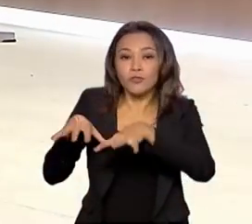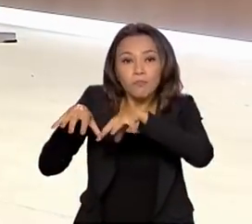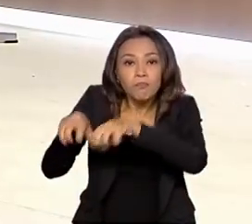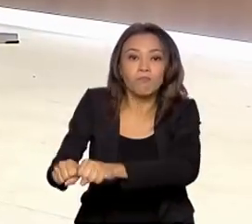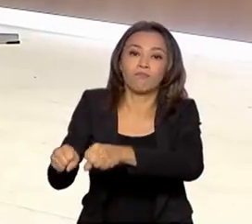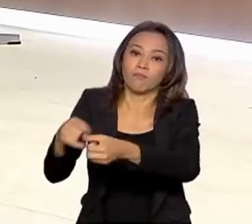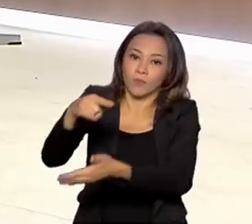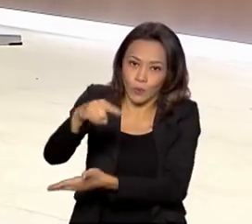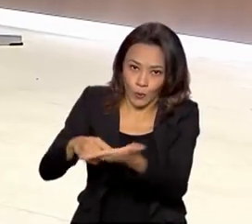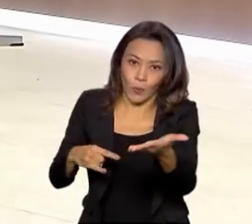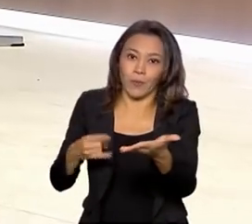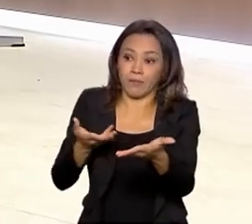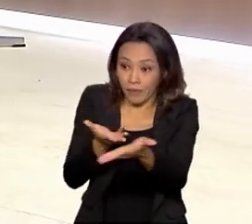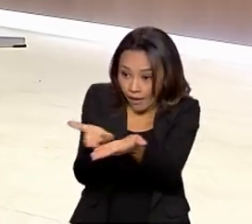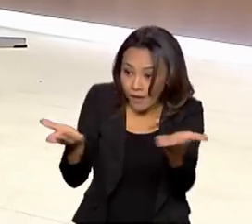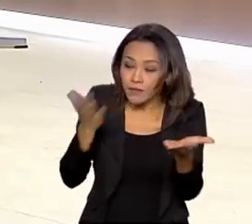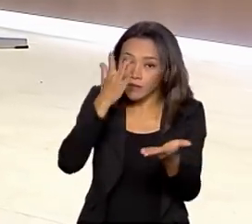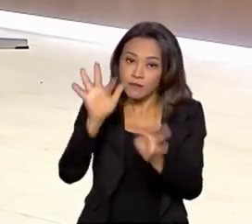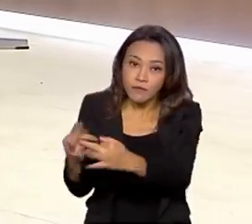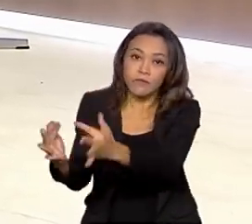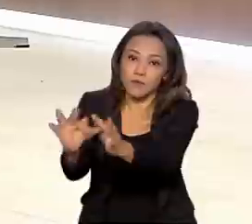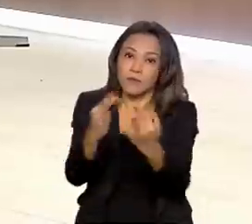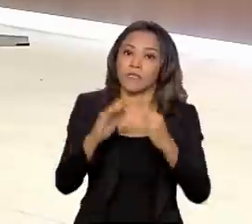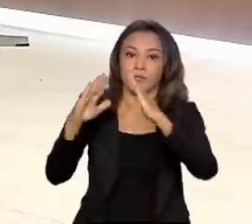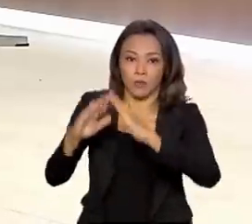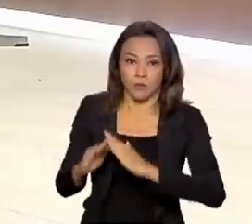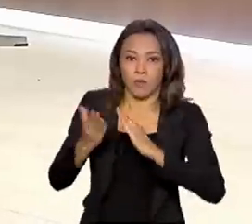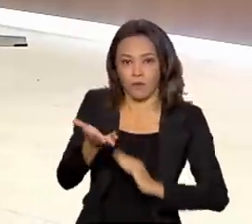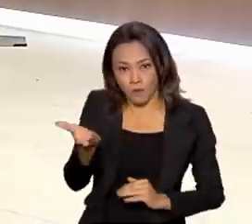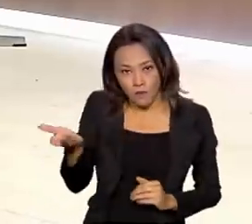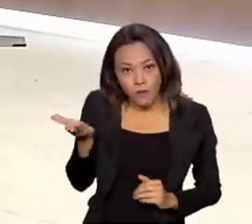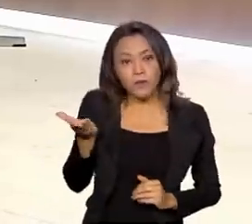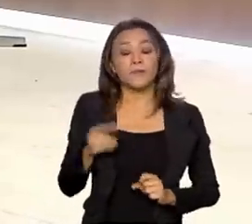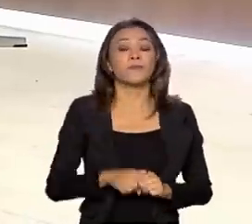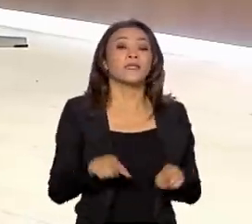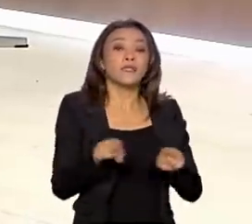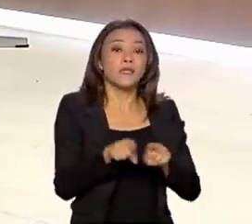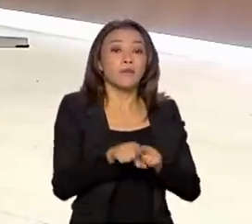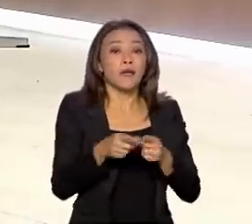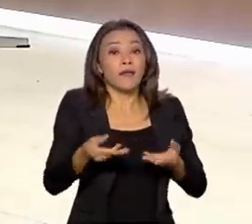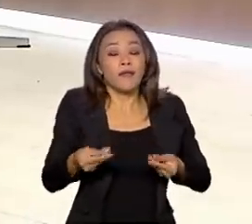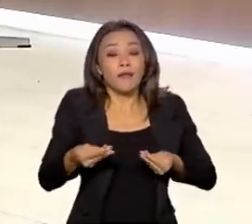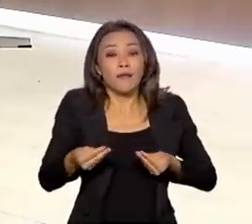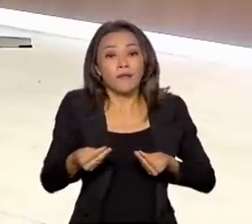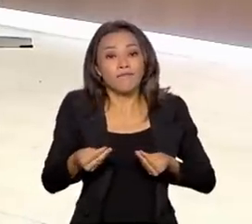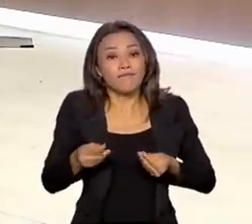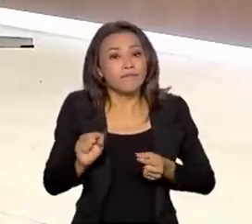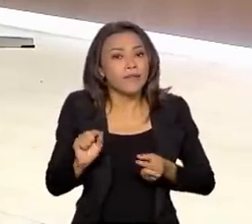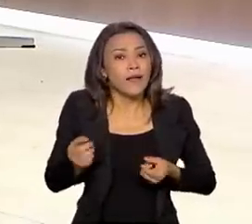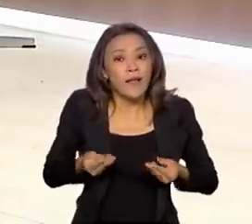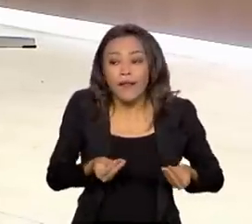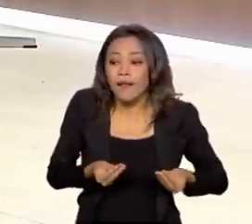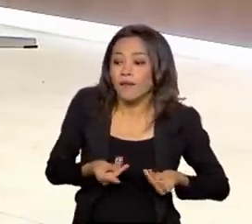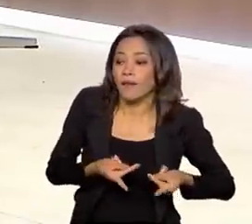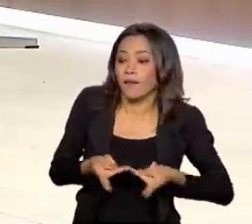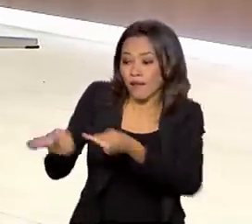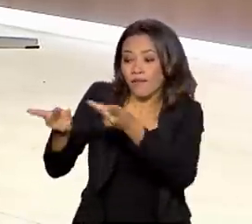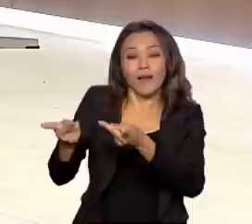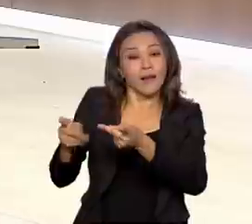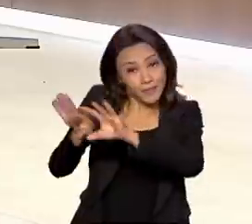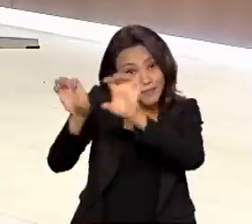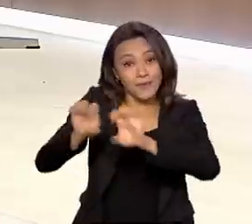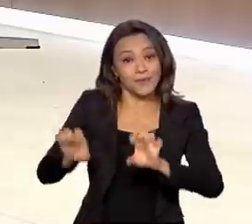as pessoas que ali residem, e levar para parte daquela população, também, a melhoria